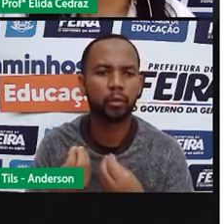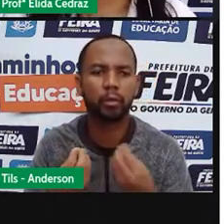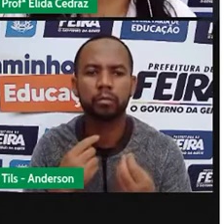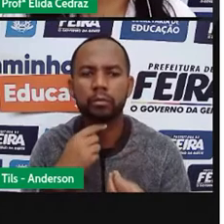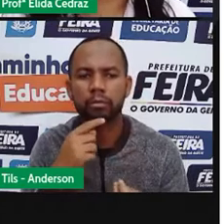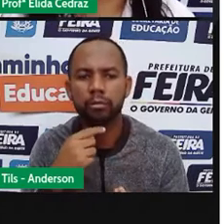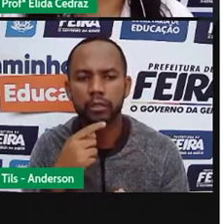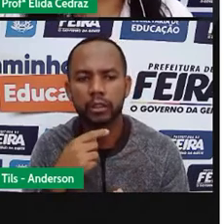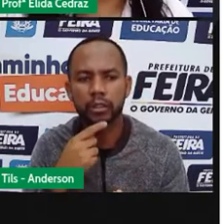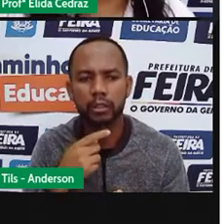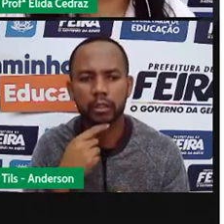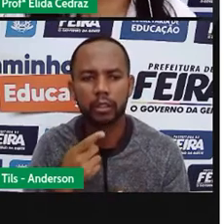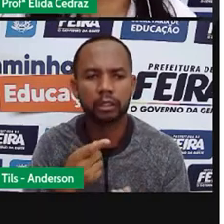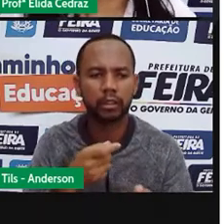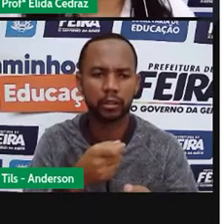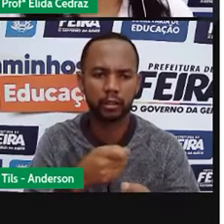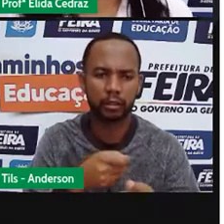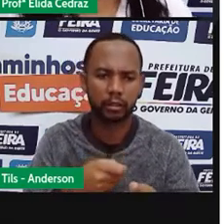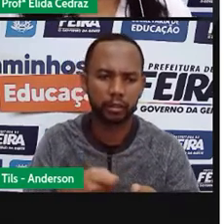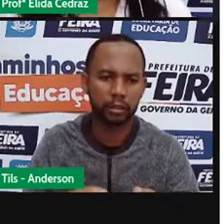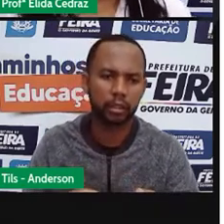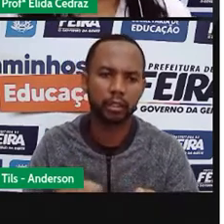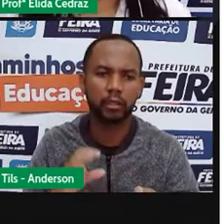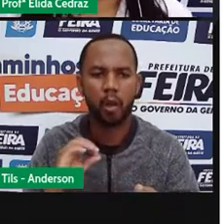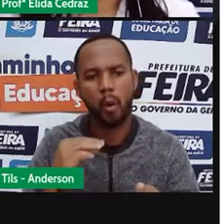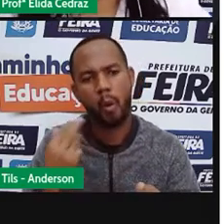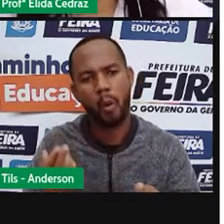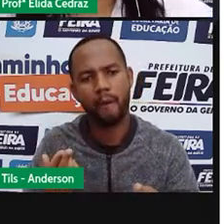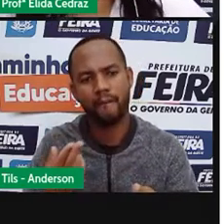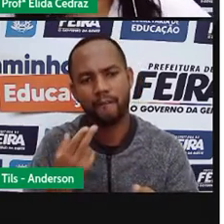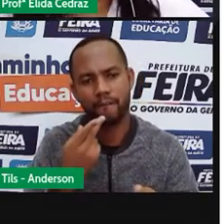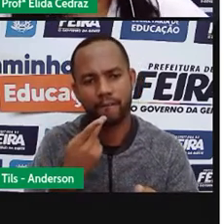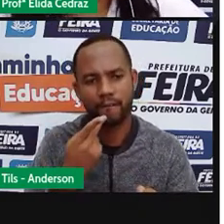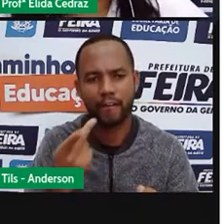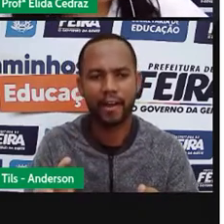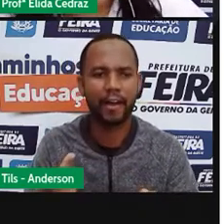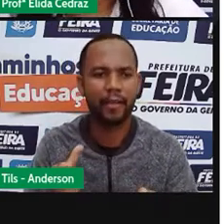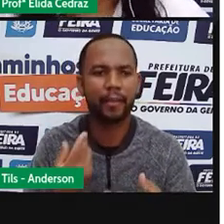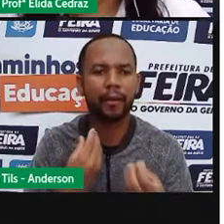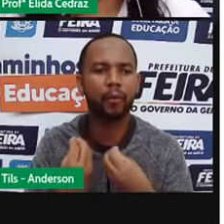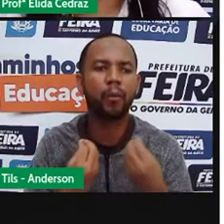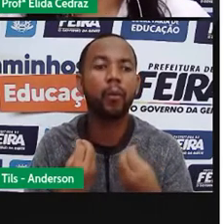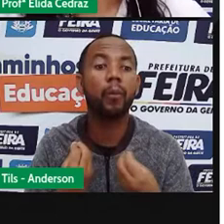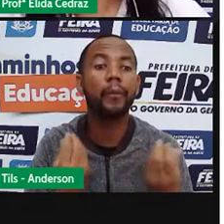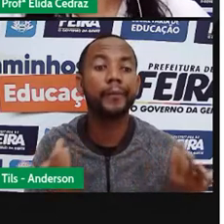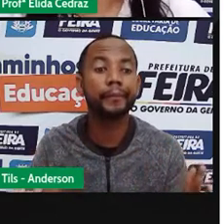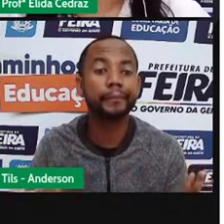o poder da escrita e da fala. Como seria a nossa comunicação?